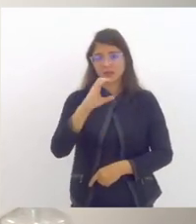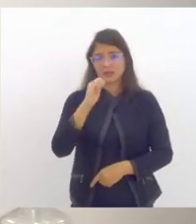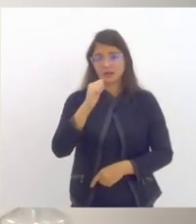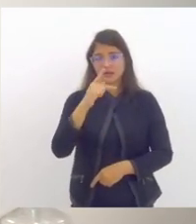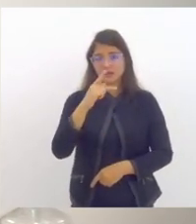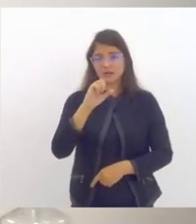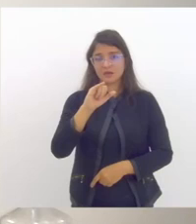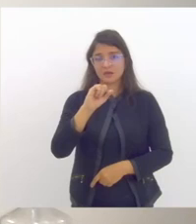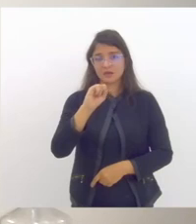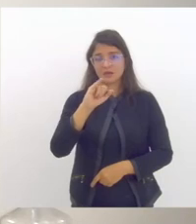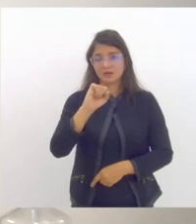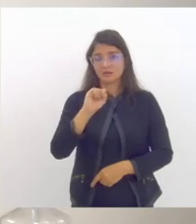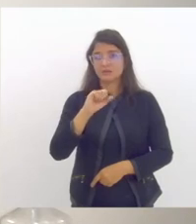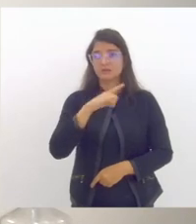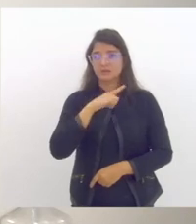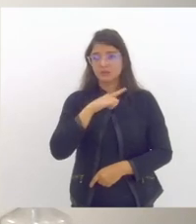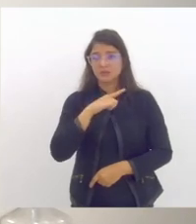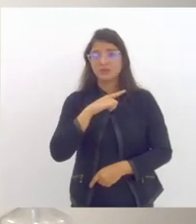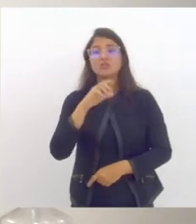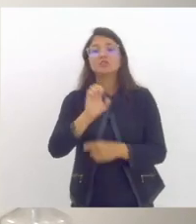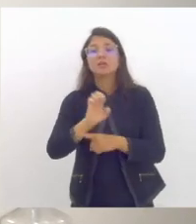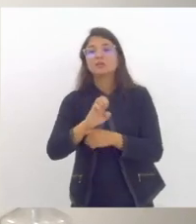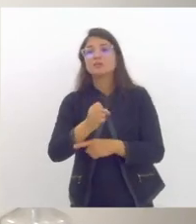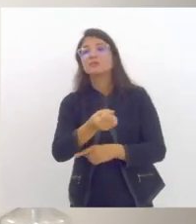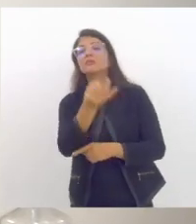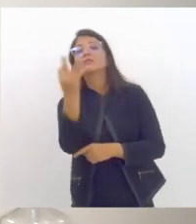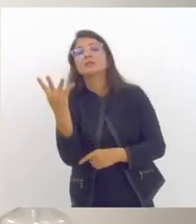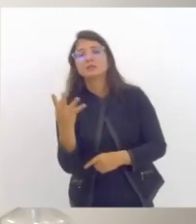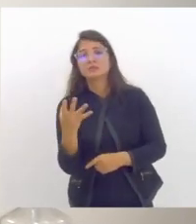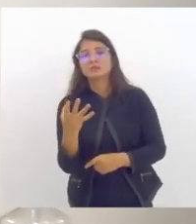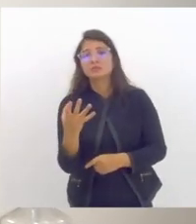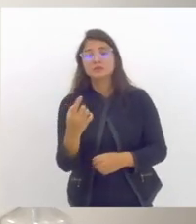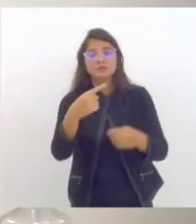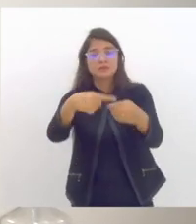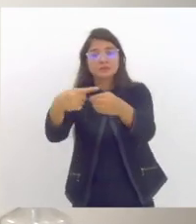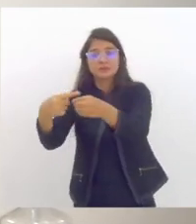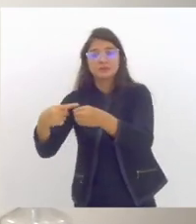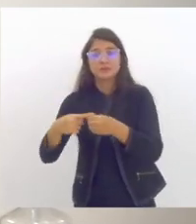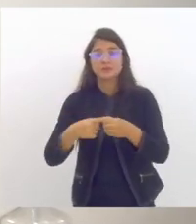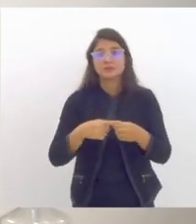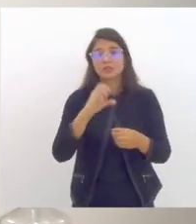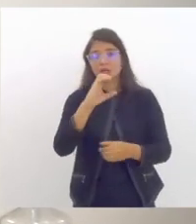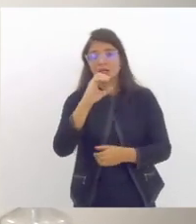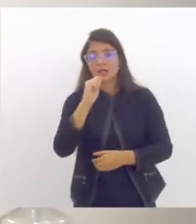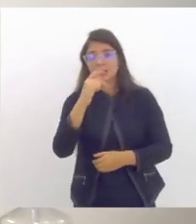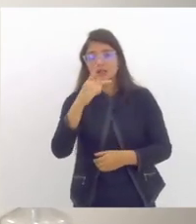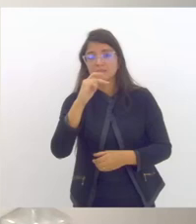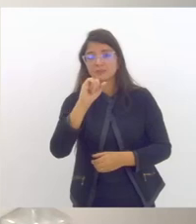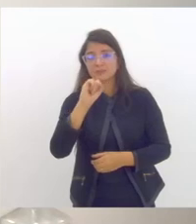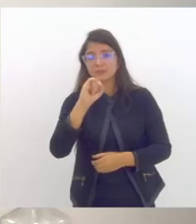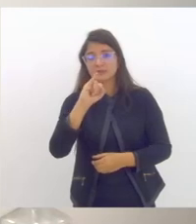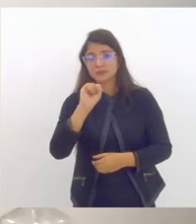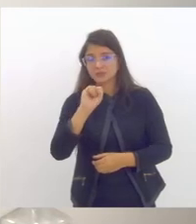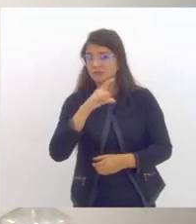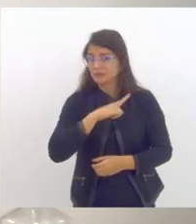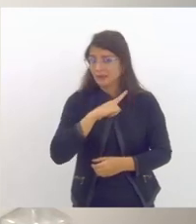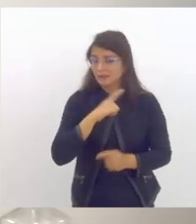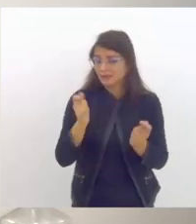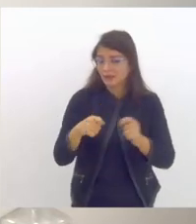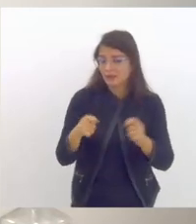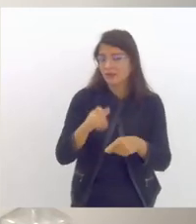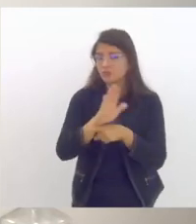representados aqui mas no nosso estado, quantos municípios a gente tem CAPSIs suficientes para fazer